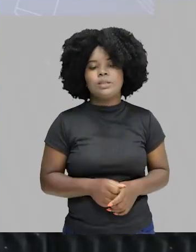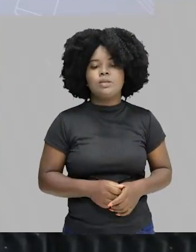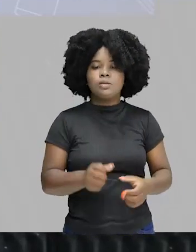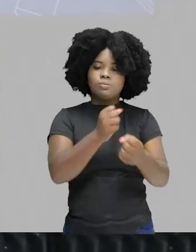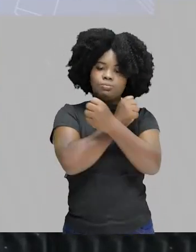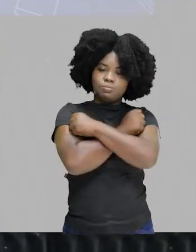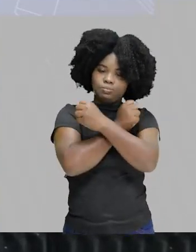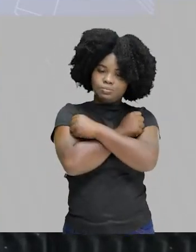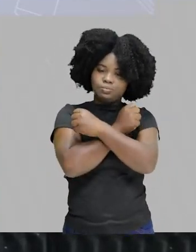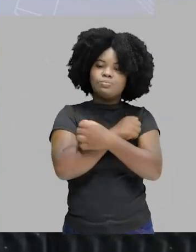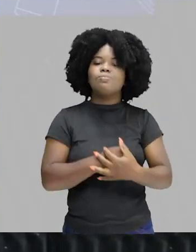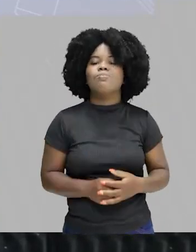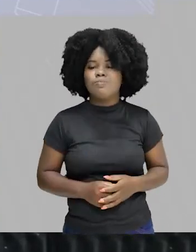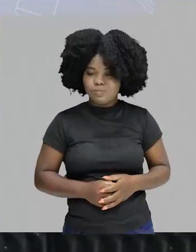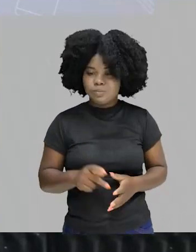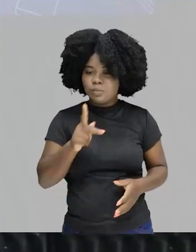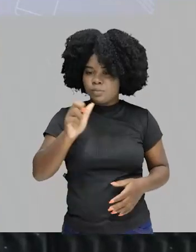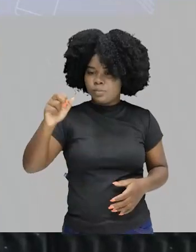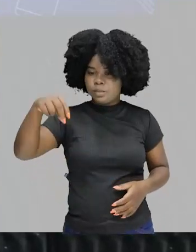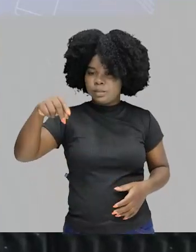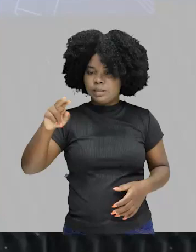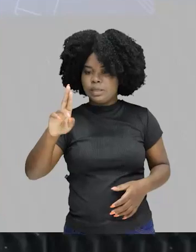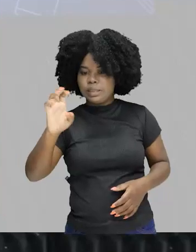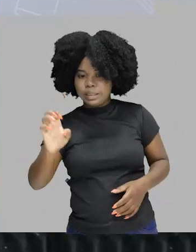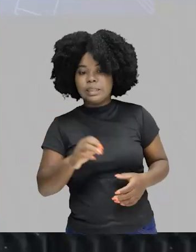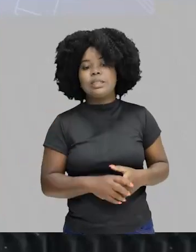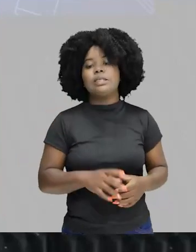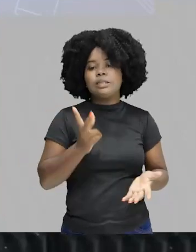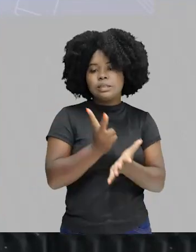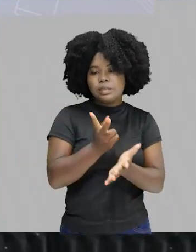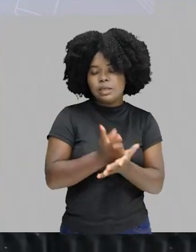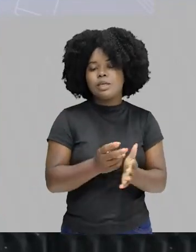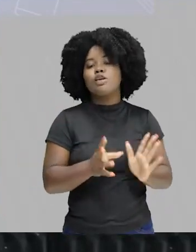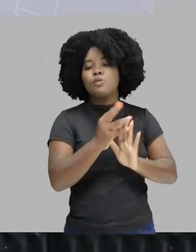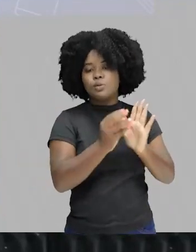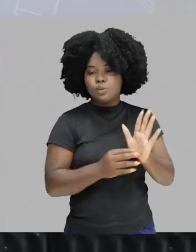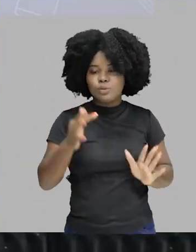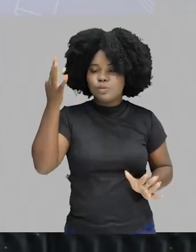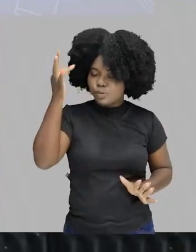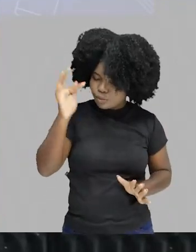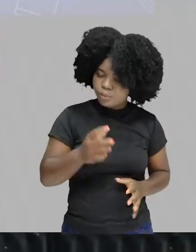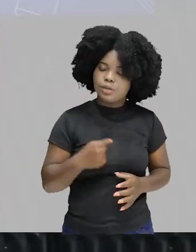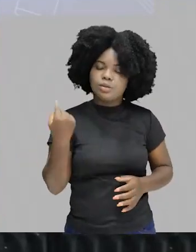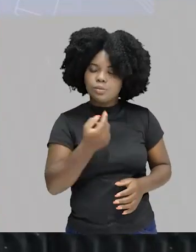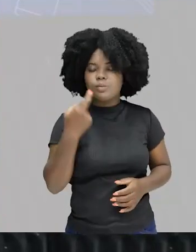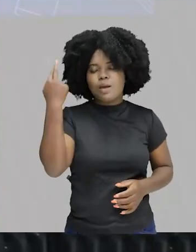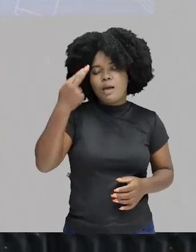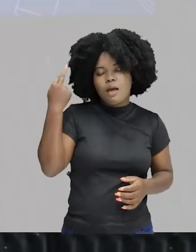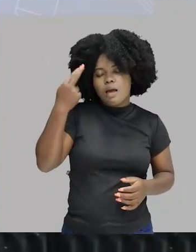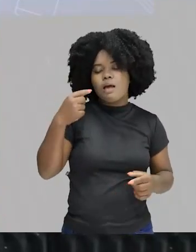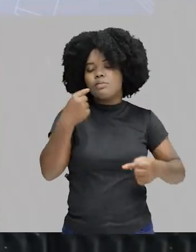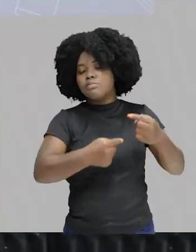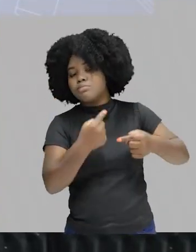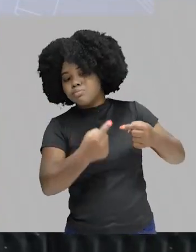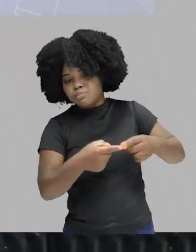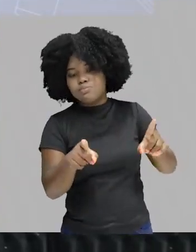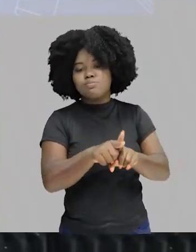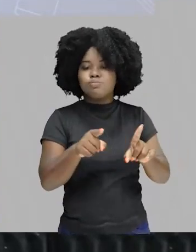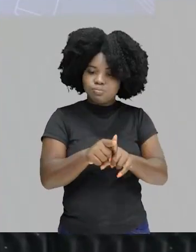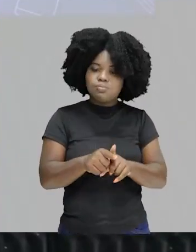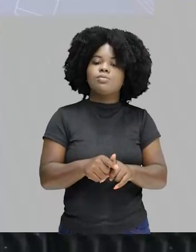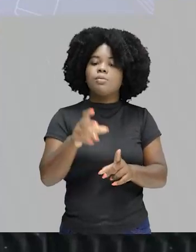aqui um forte abraço a vocês. O Sandré Luiz trazendo sempre um conteúdo de filosofia, para que a gente possa discutir, debater,